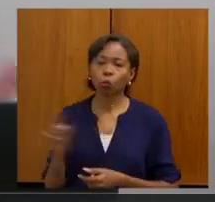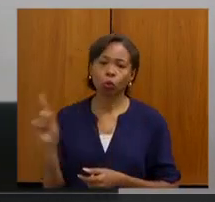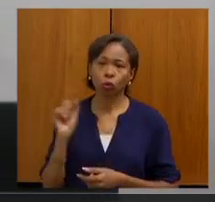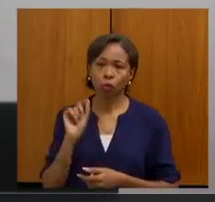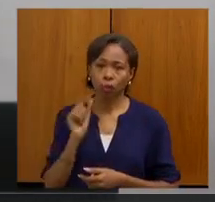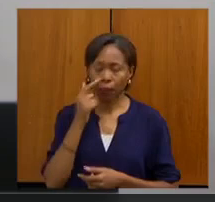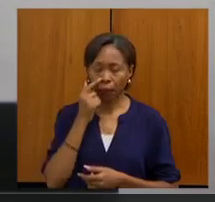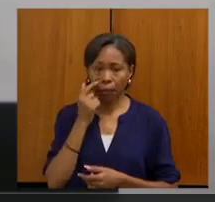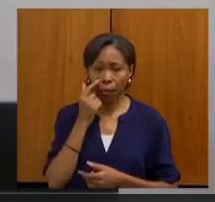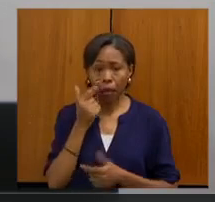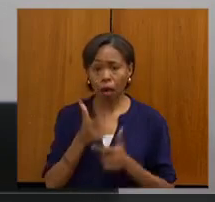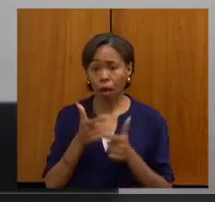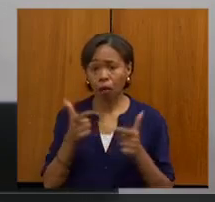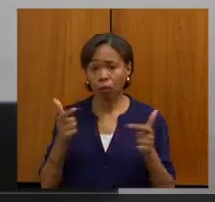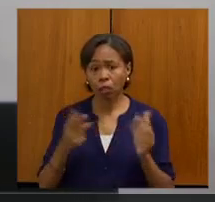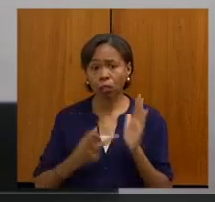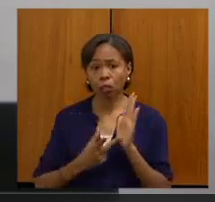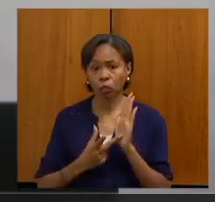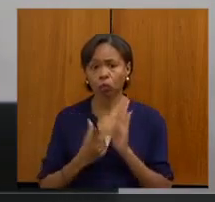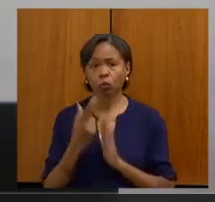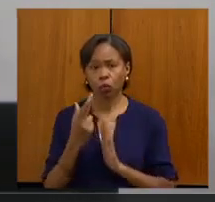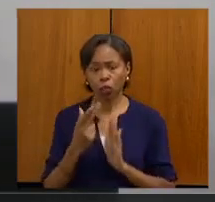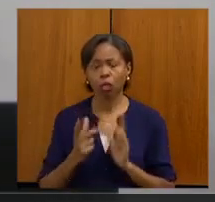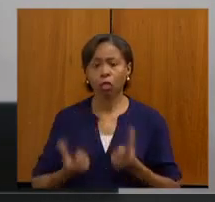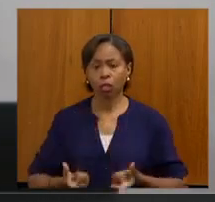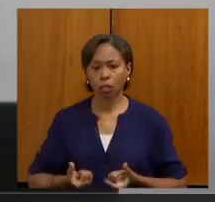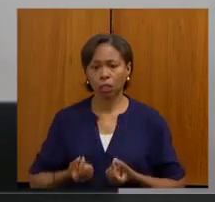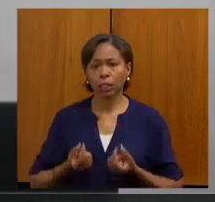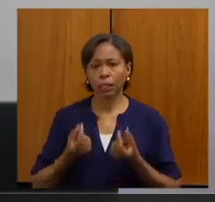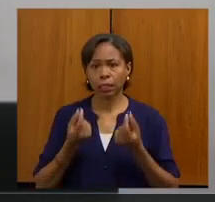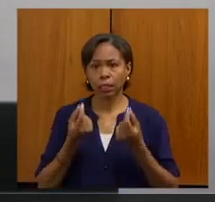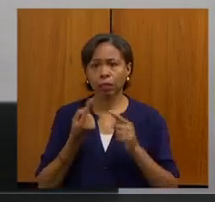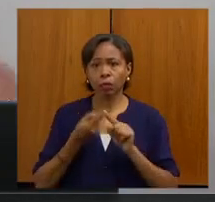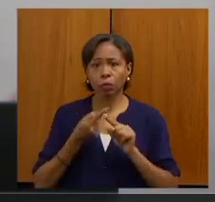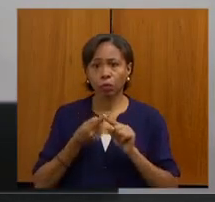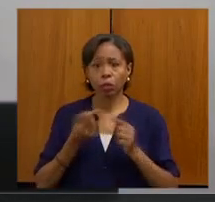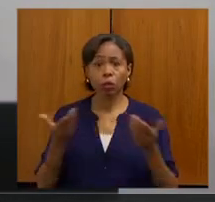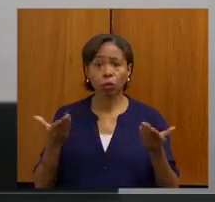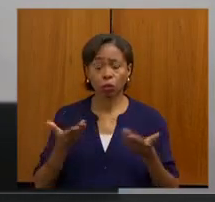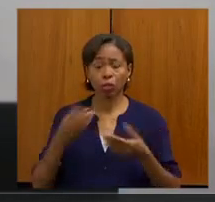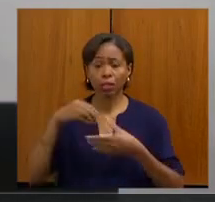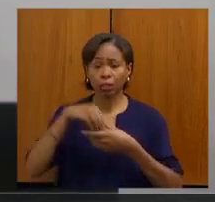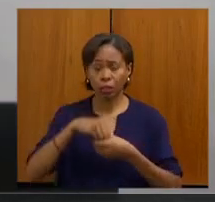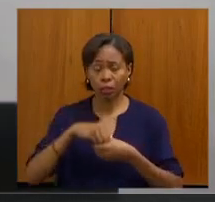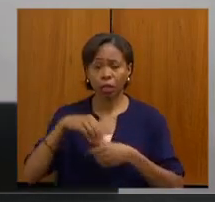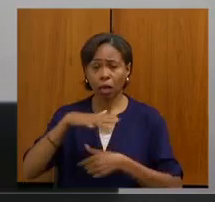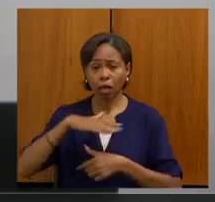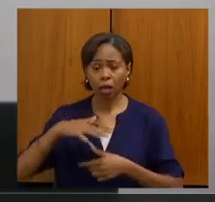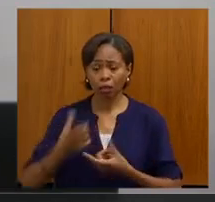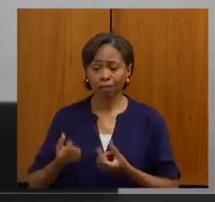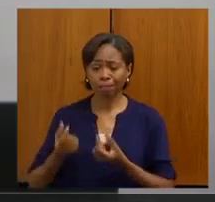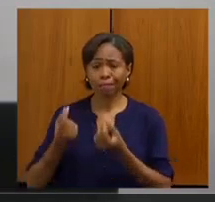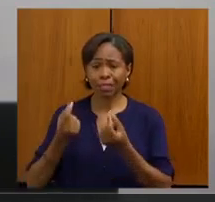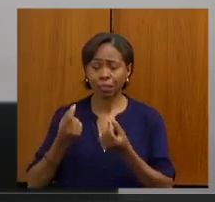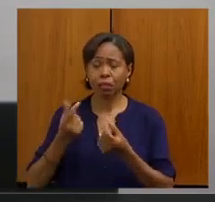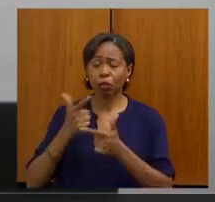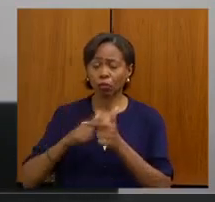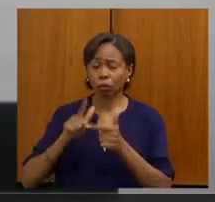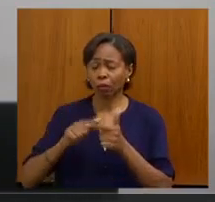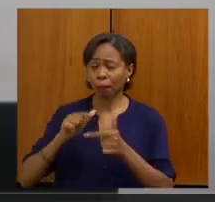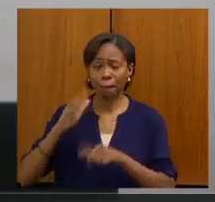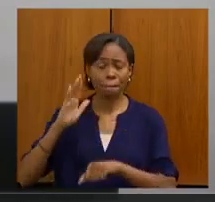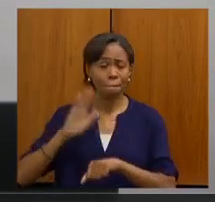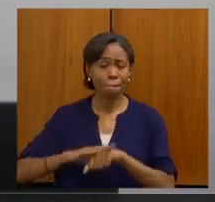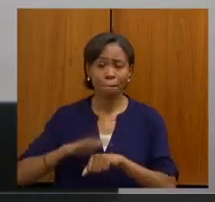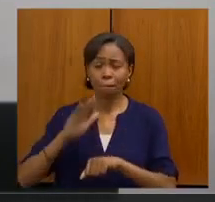ampliar a cirurgia oncológica. A gente sabe que os pacientes hoje, o gargalo mesmo da oncologia tem sido a cirurgia oncológica. Eu acho que a gente tem